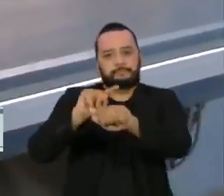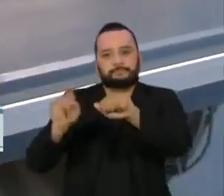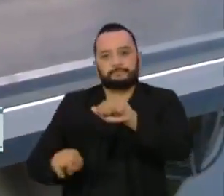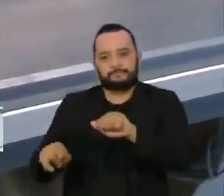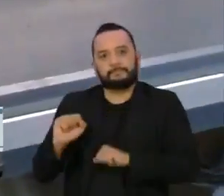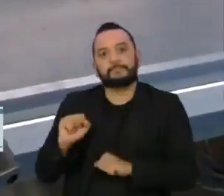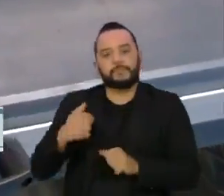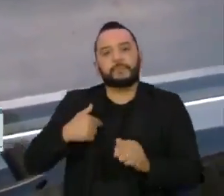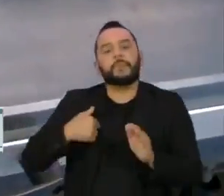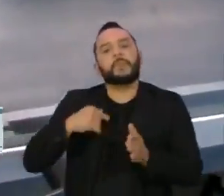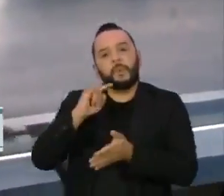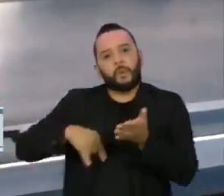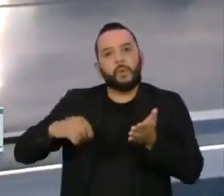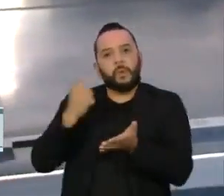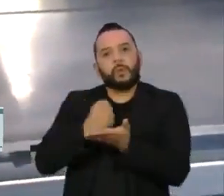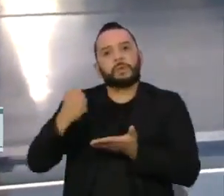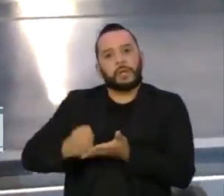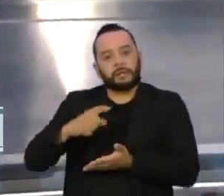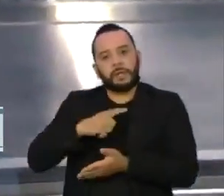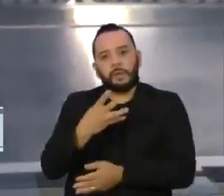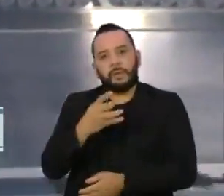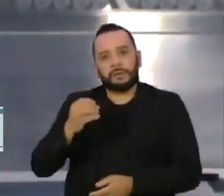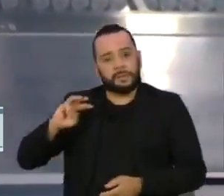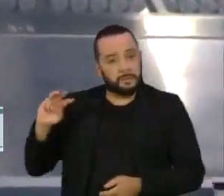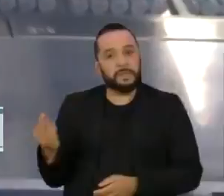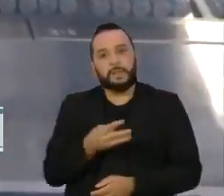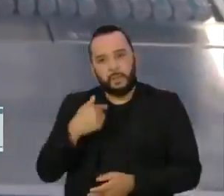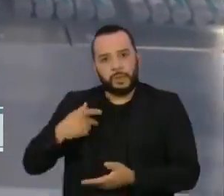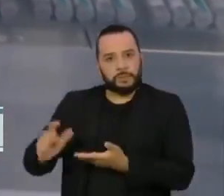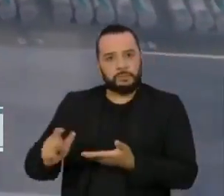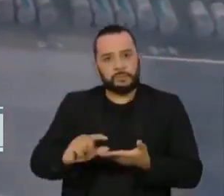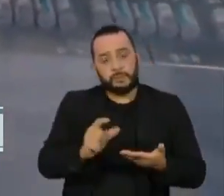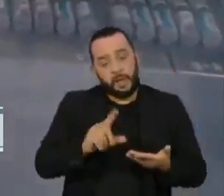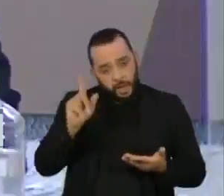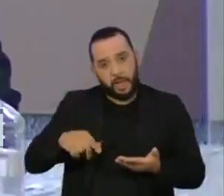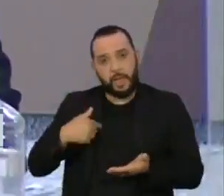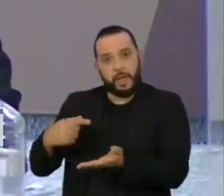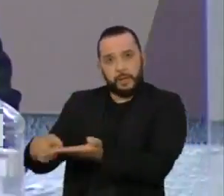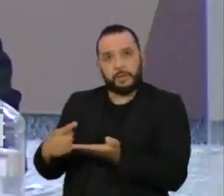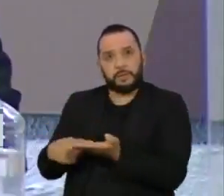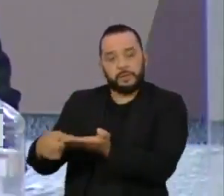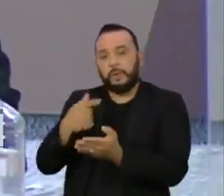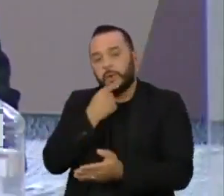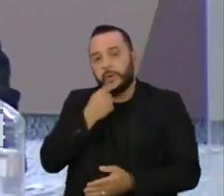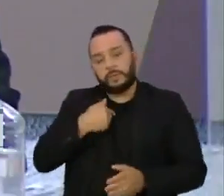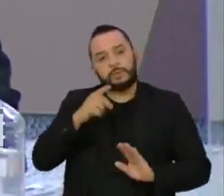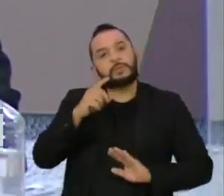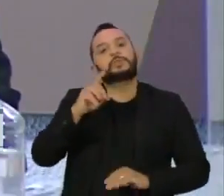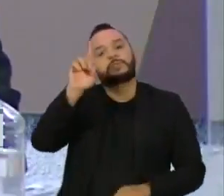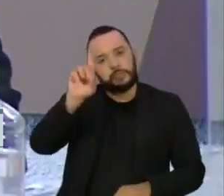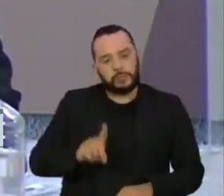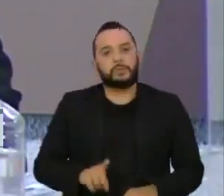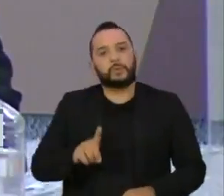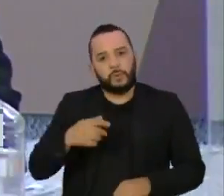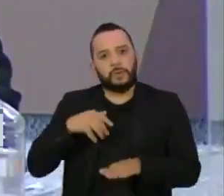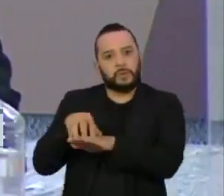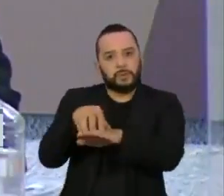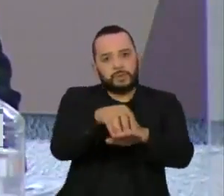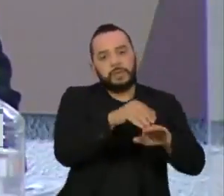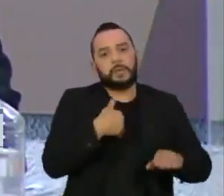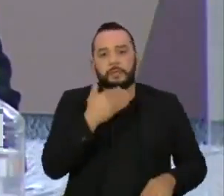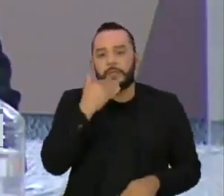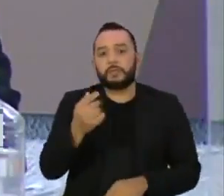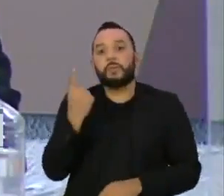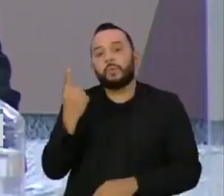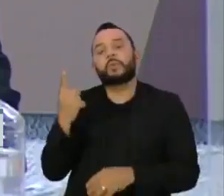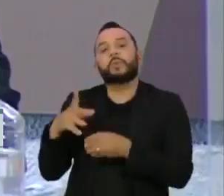possível contrato envolveria 400 milhões de doses e teria sido nessa negociação que o diretor de logística do Ministério teria pedido